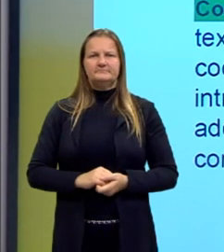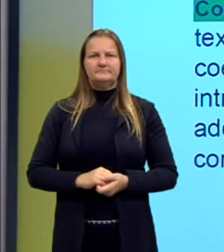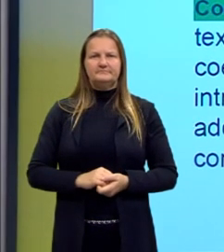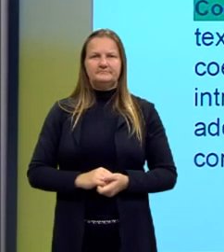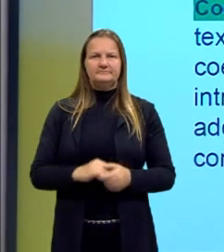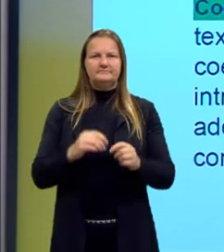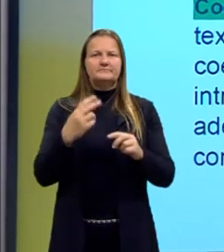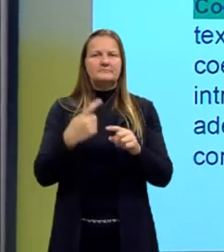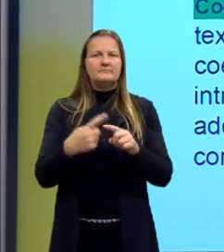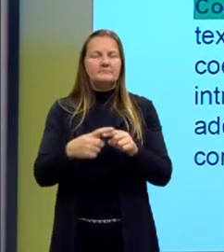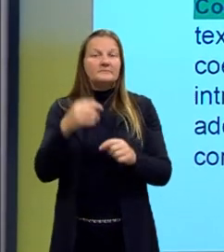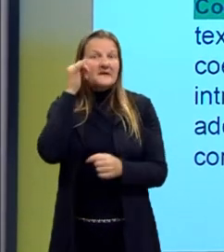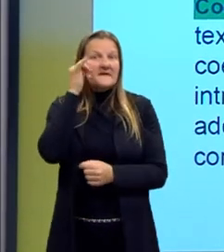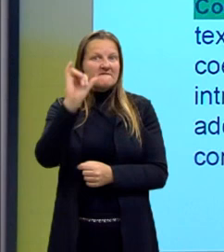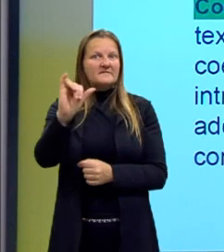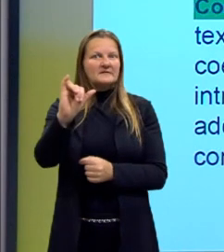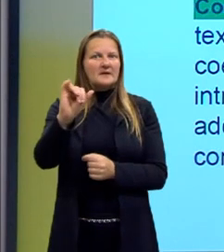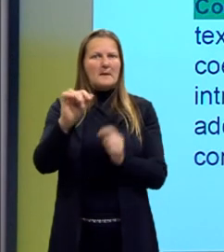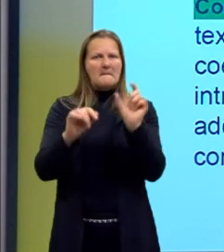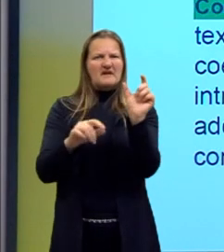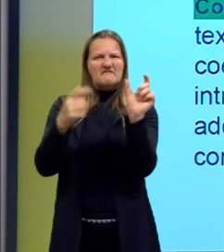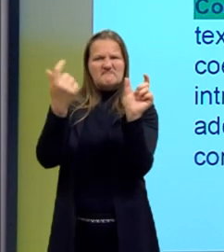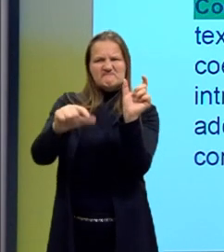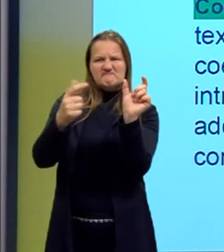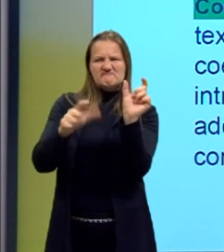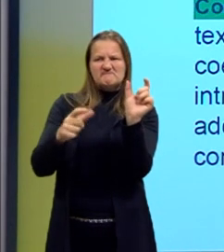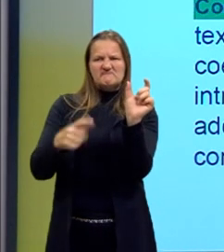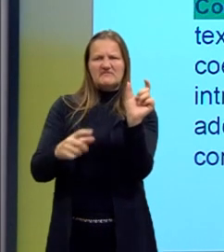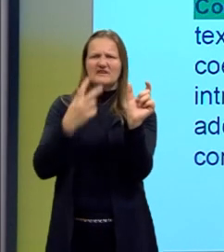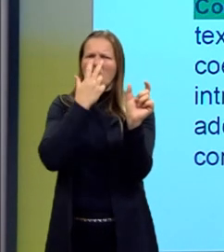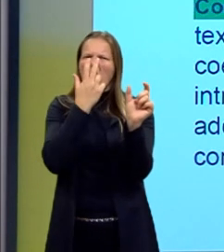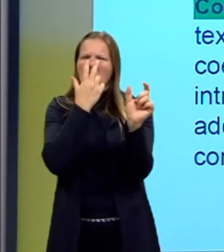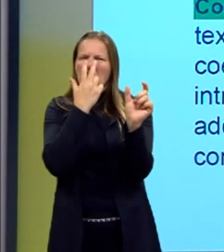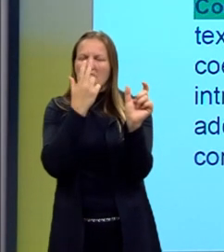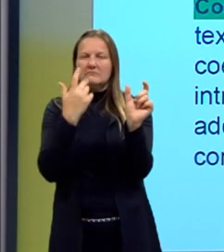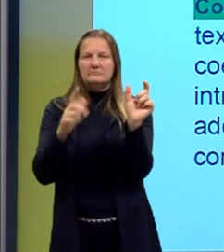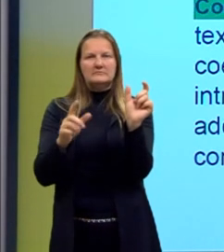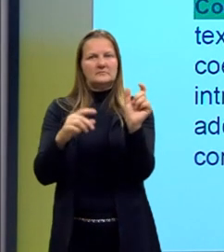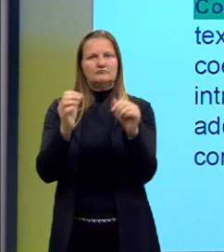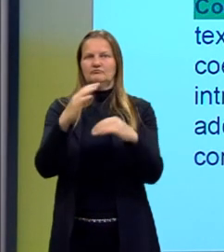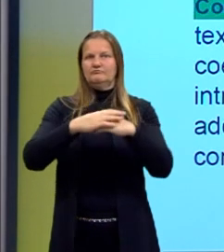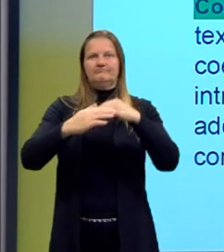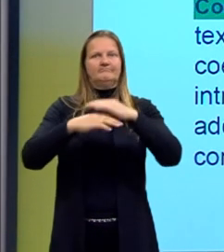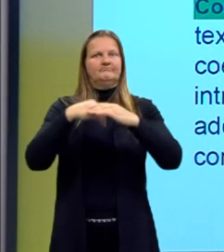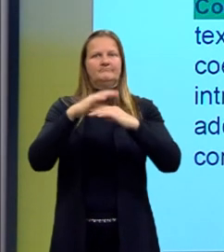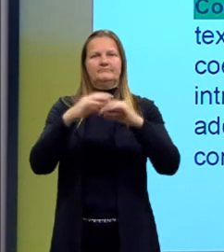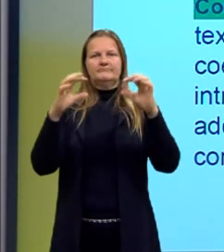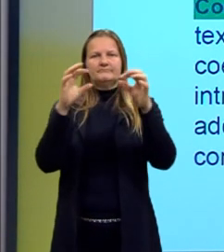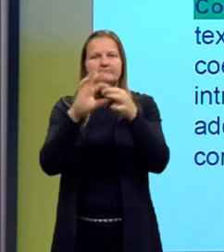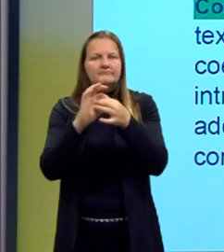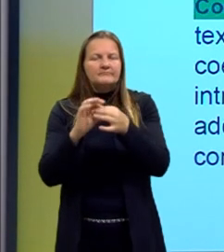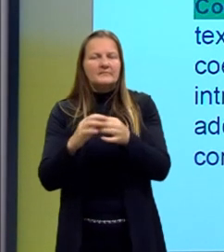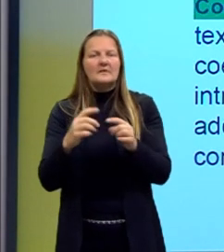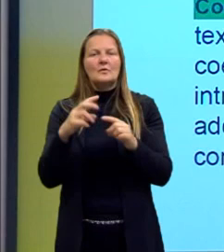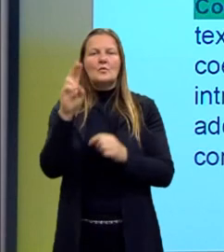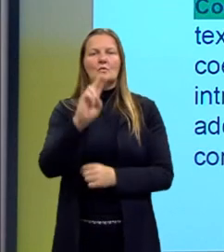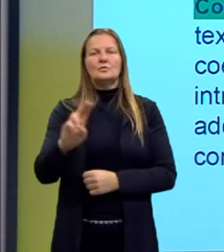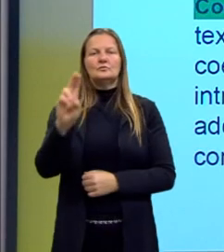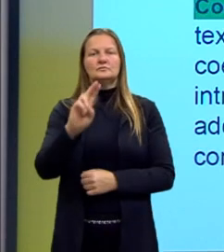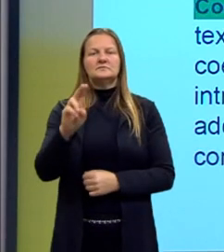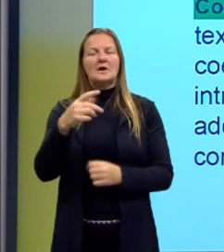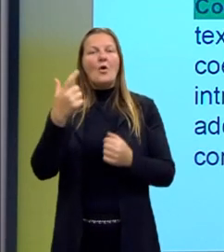Então, para que eu evite a repetição das palavras e das construções, né? Das sentenças. Eu vou usar